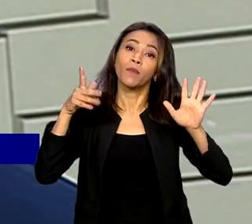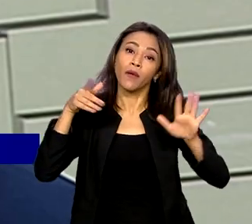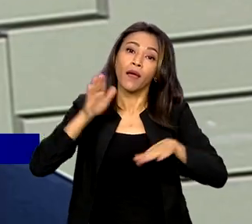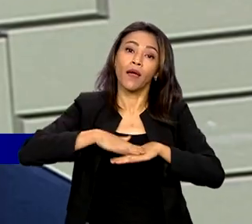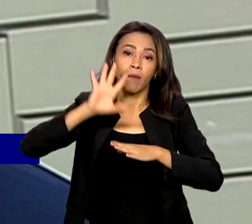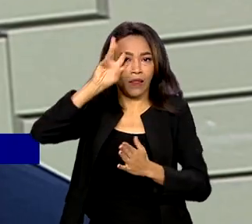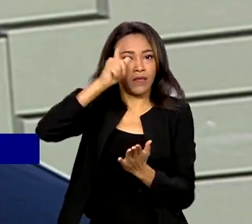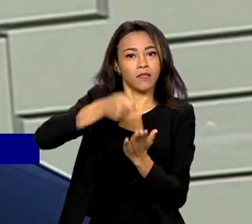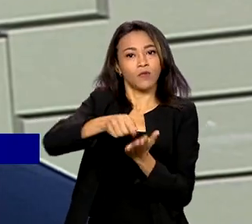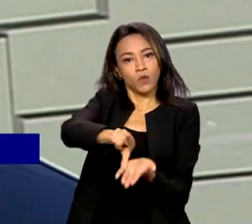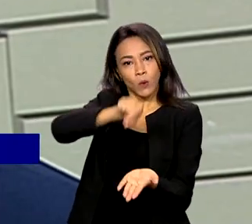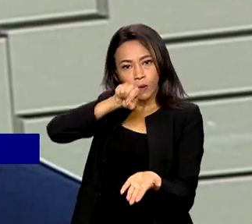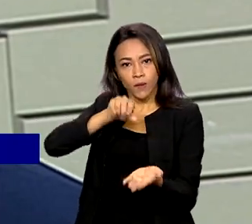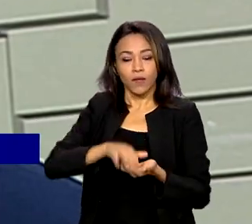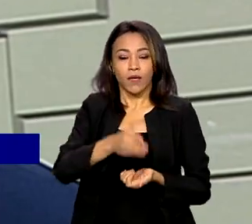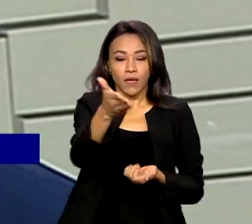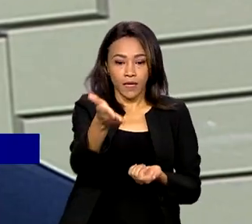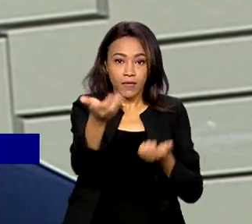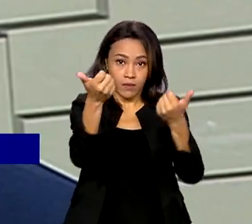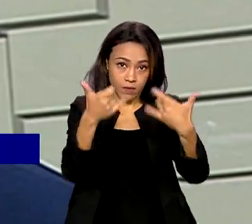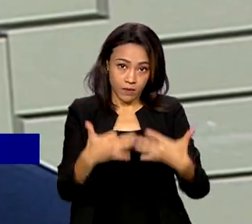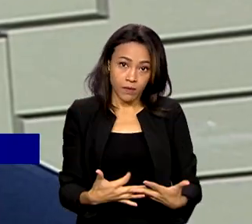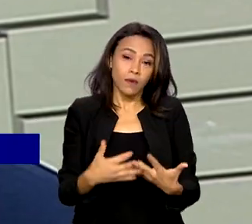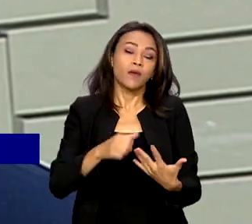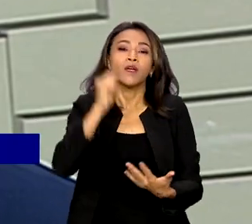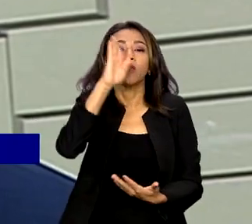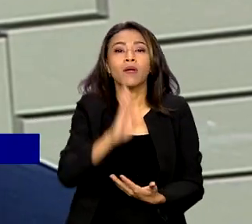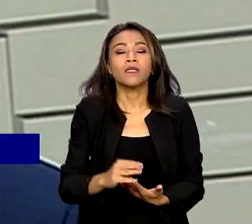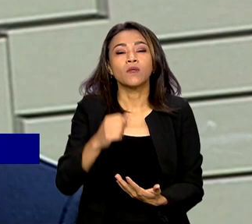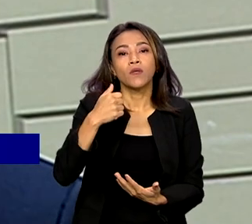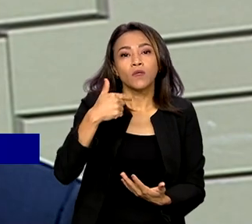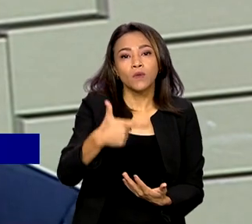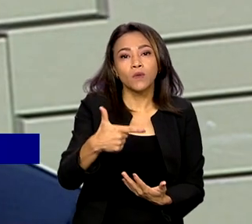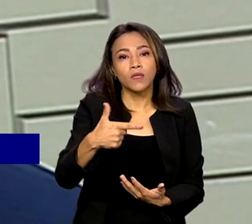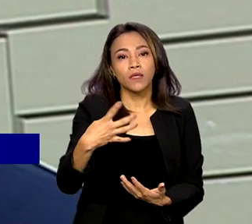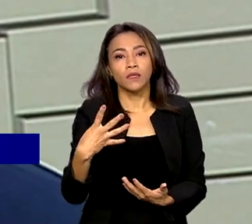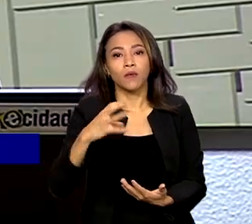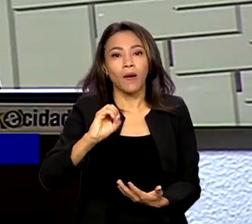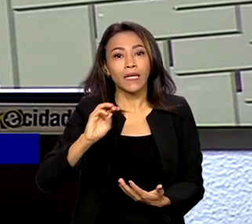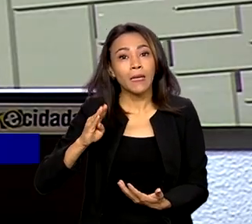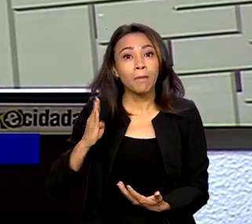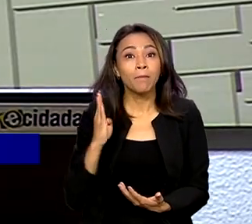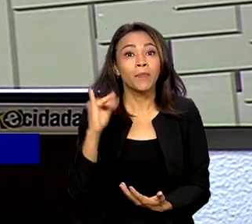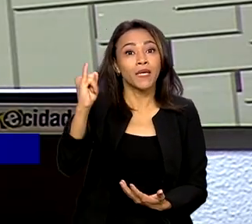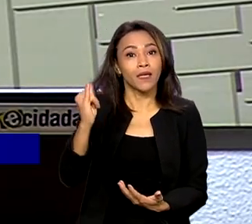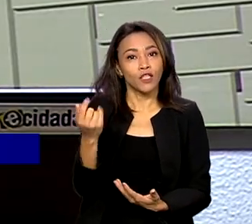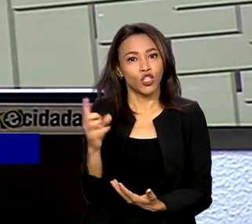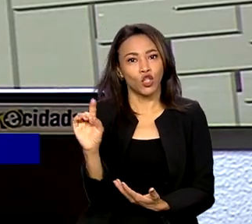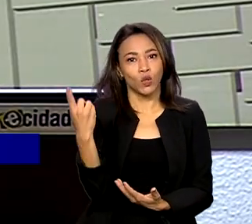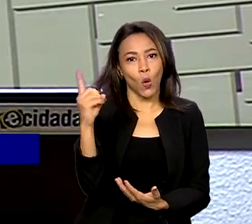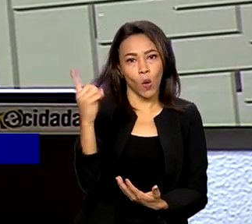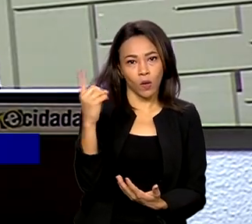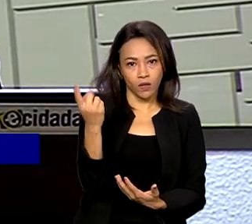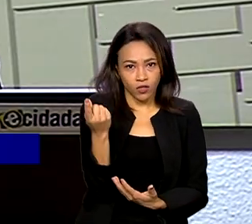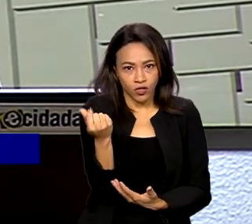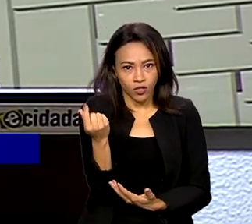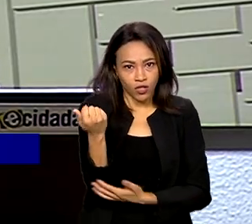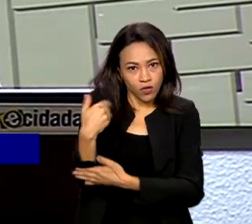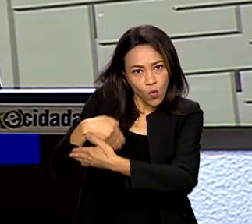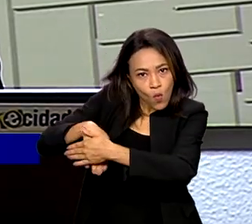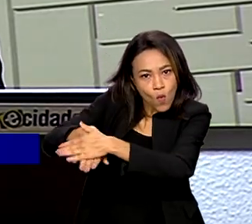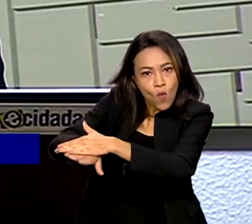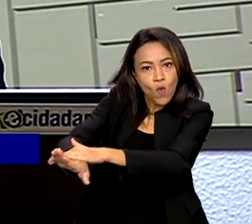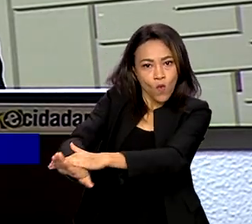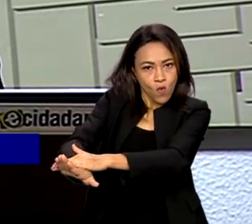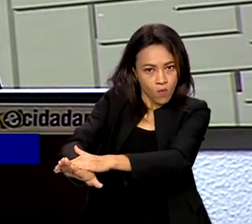Galípolo lembrou que o Brasil possui mais de 340 bilhões de dólares em reservas internacionais e